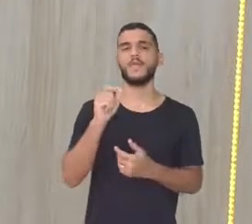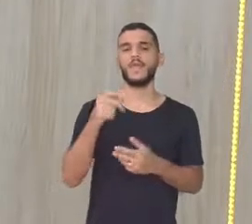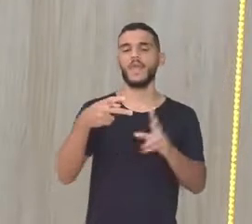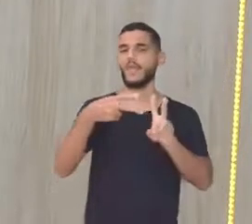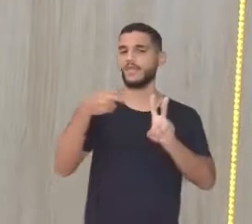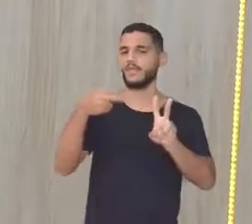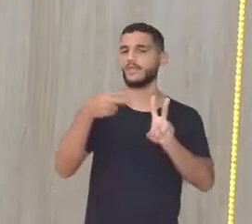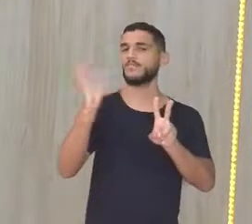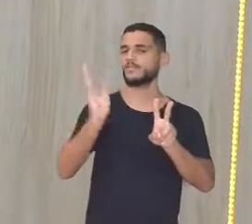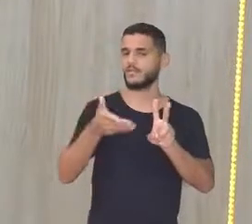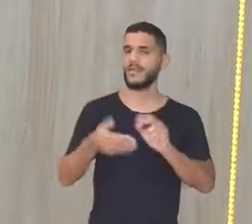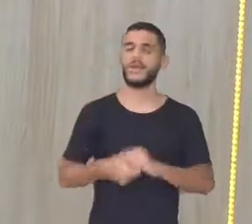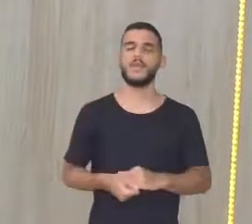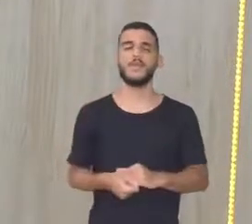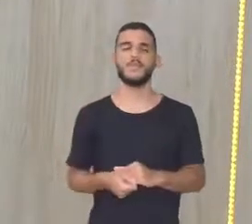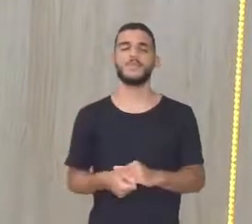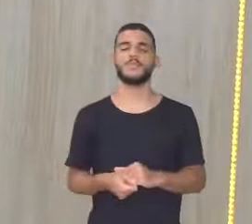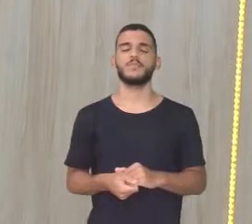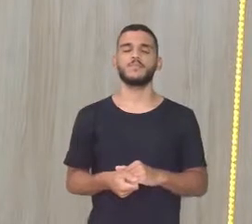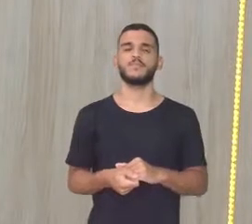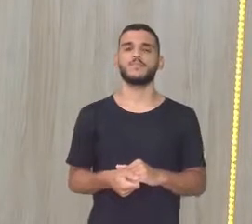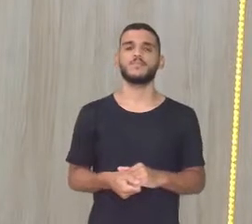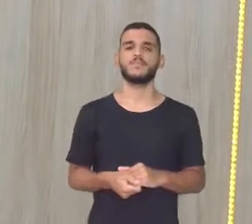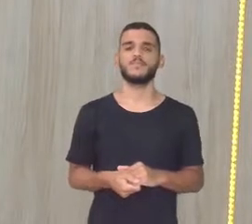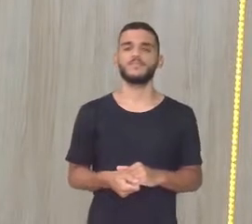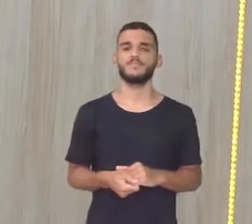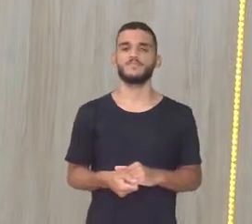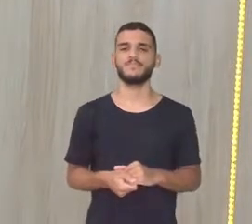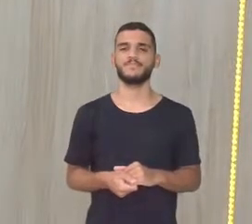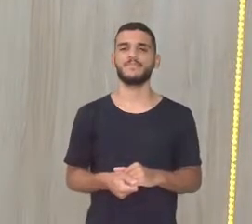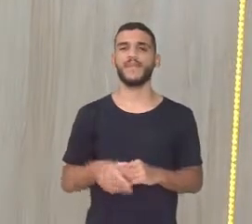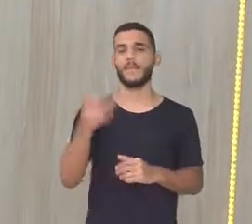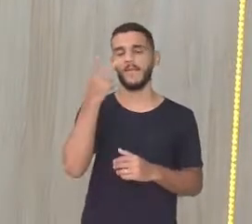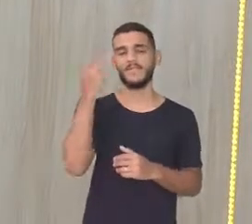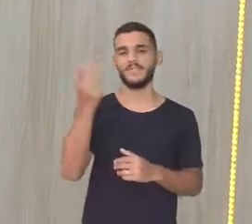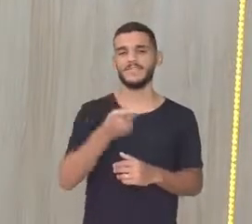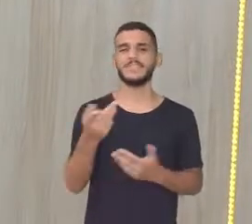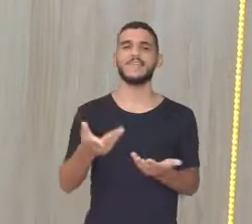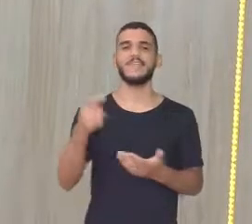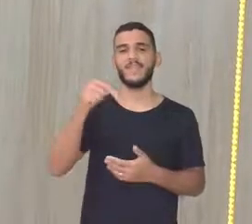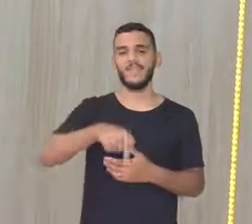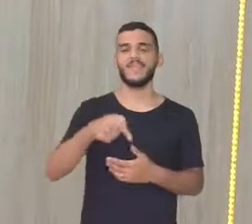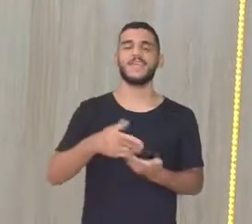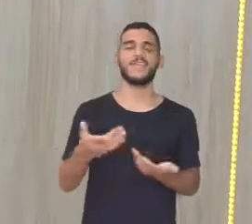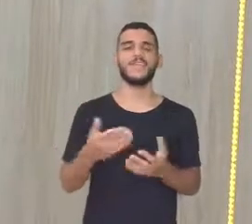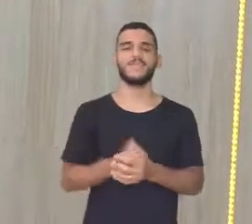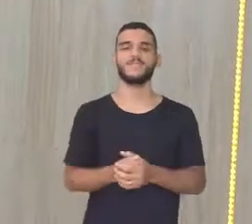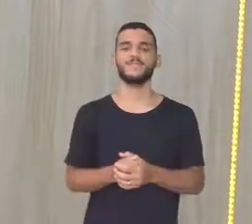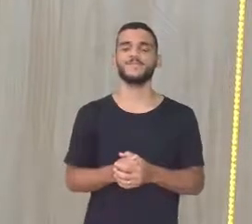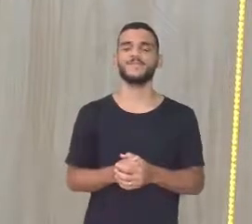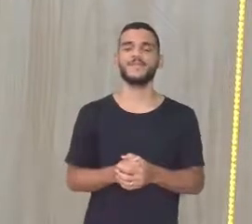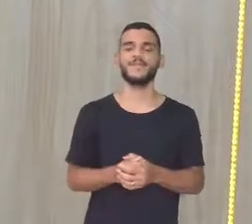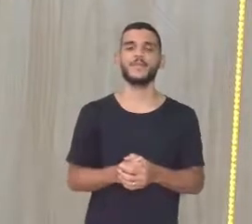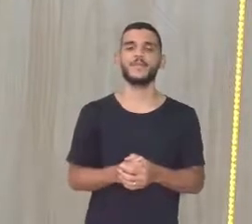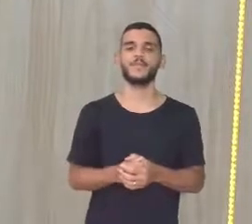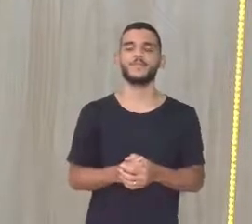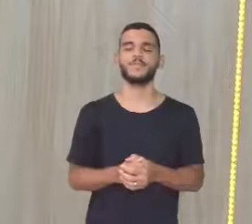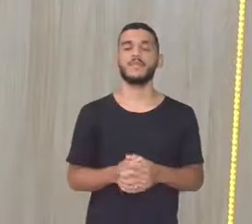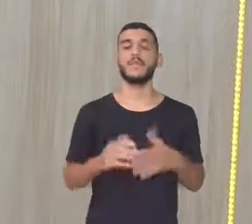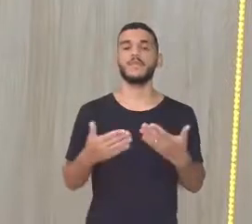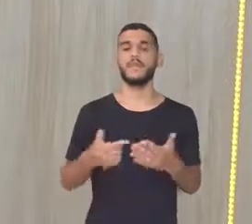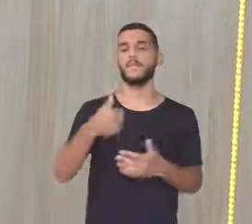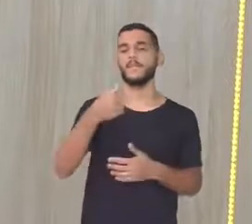visitando aqui Visitando os nossos estúdios aqui E ainda que a gente mata um pouco de vergonha Meu povo É Mas veja Então